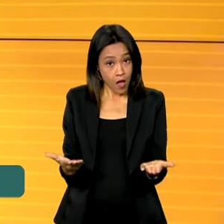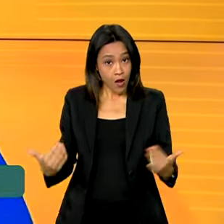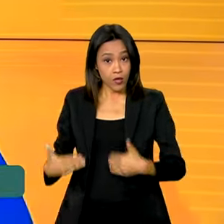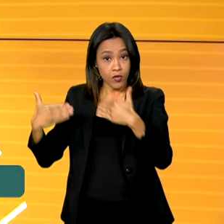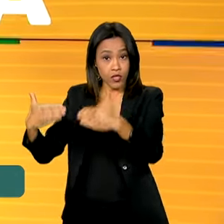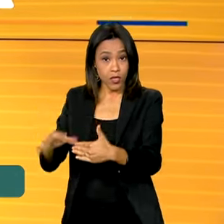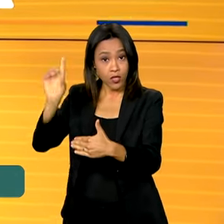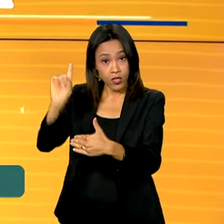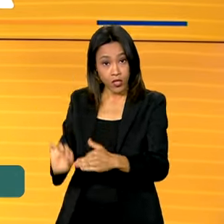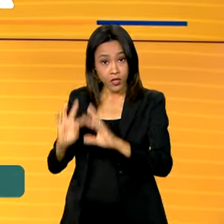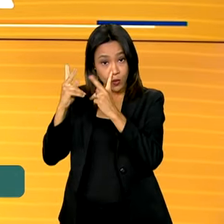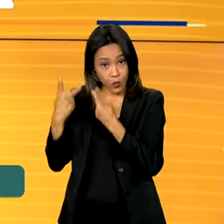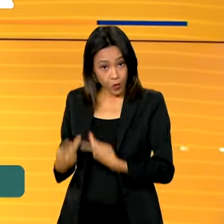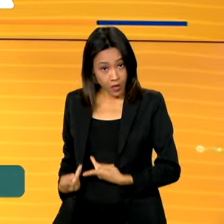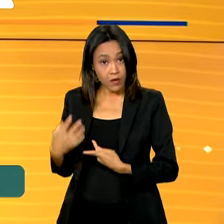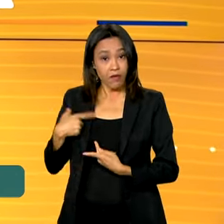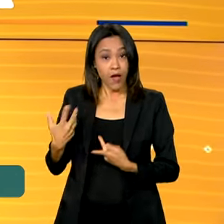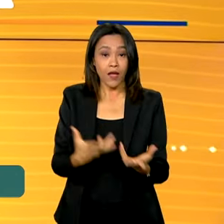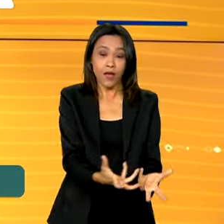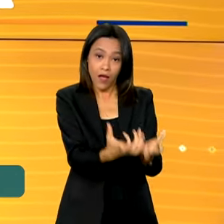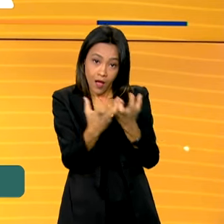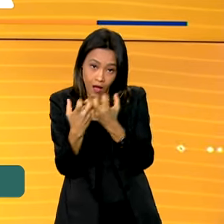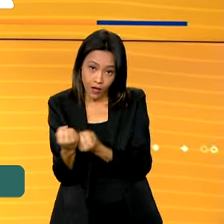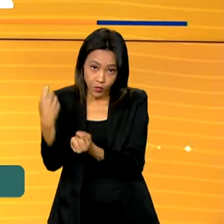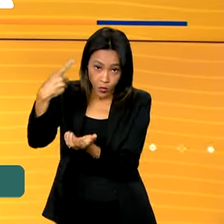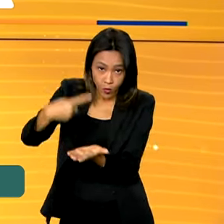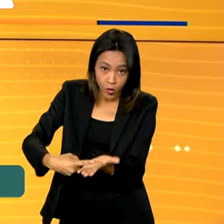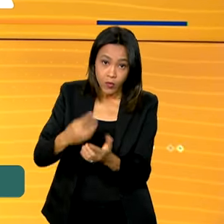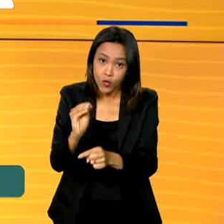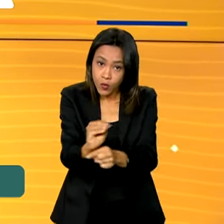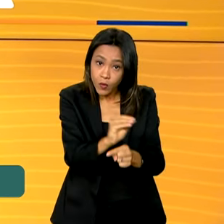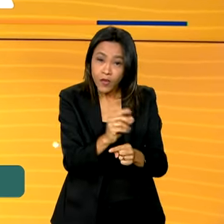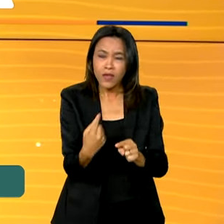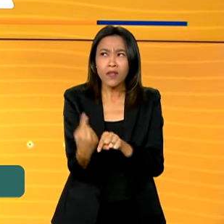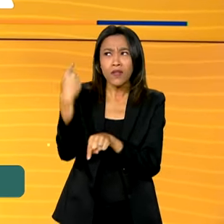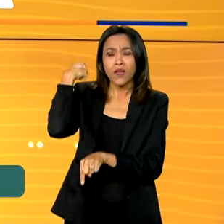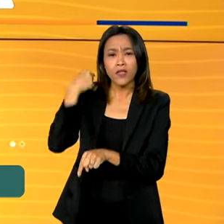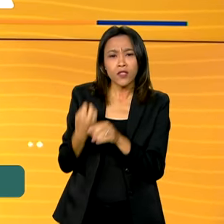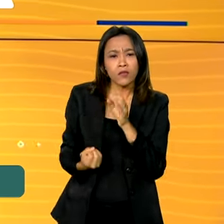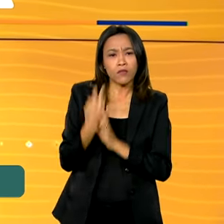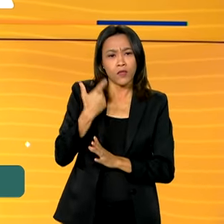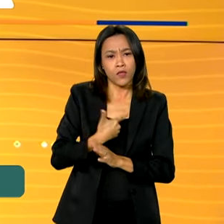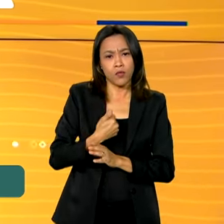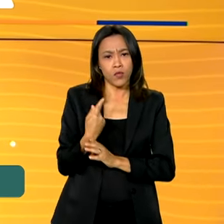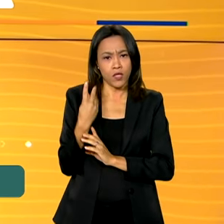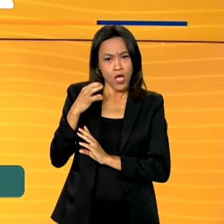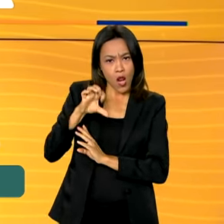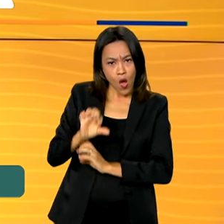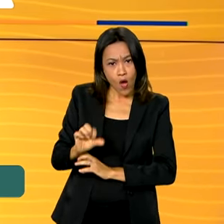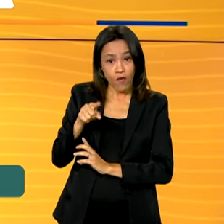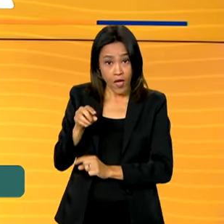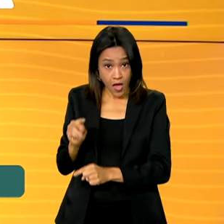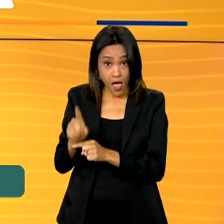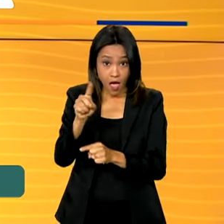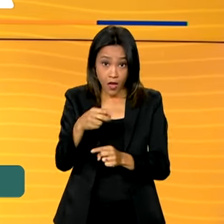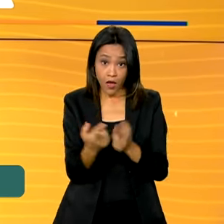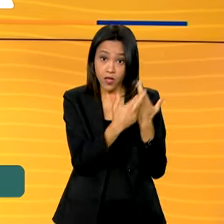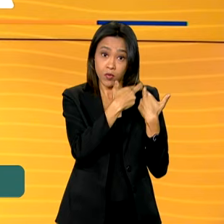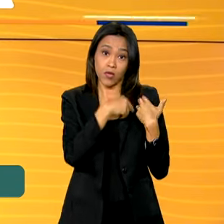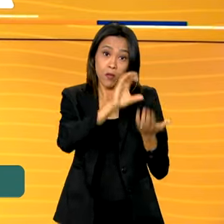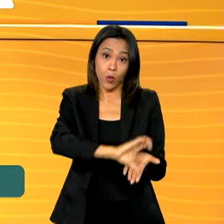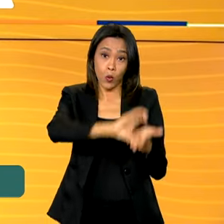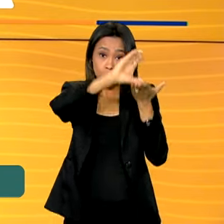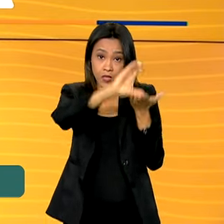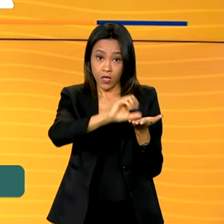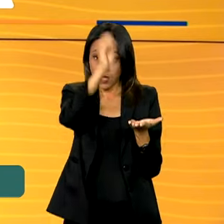da Cidadania vai assumir a gestão do programa, que desde a sua criação em 2019, era executada pelo Conselho Nacional de Justiça.